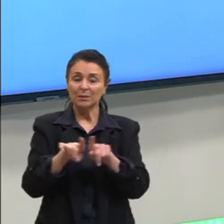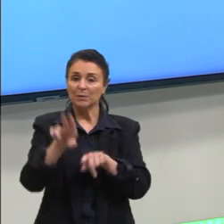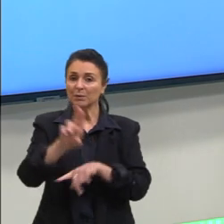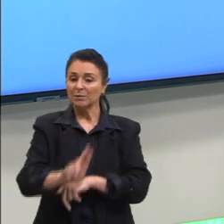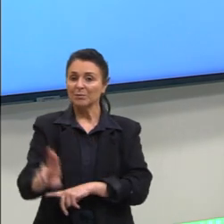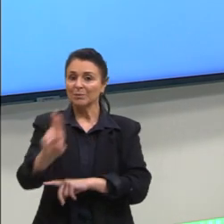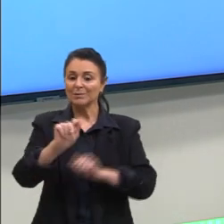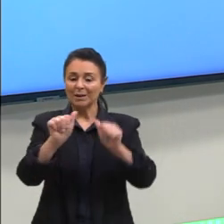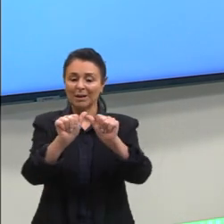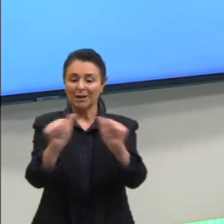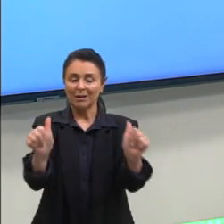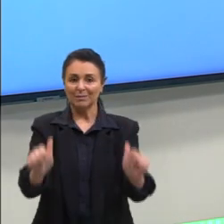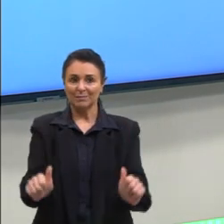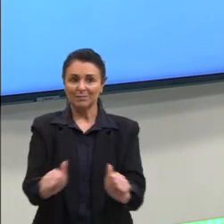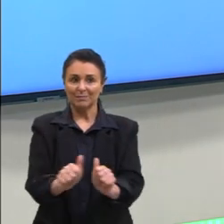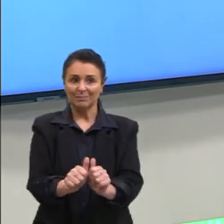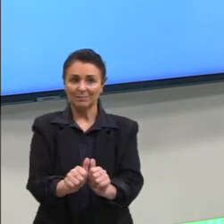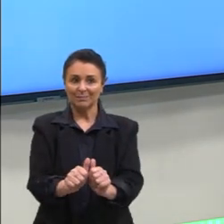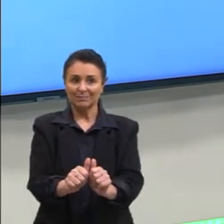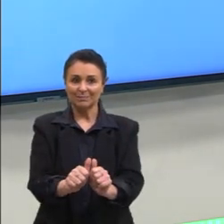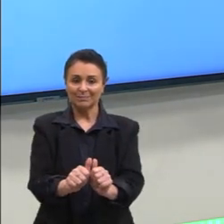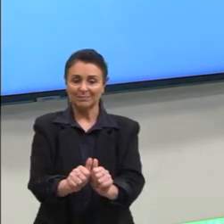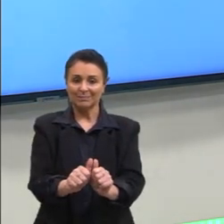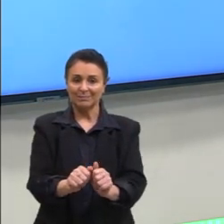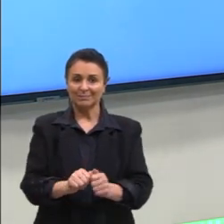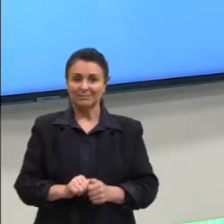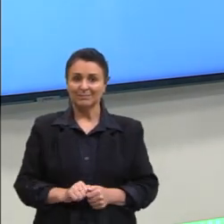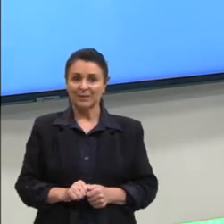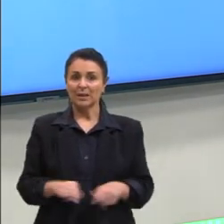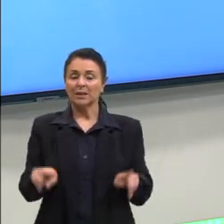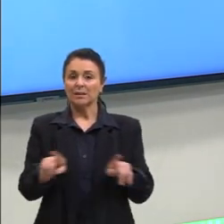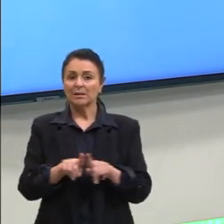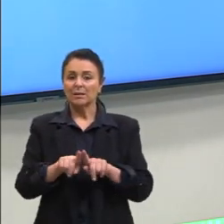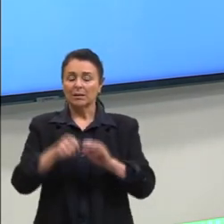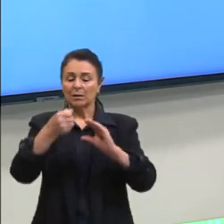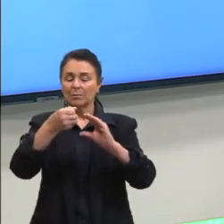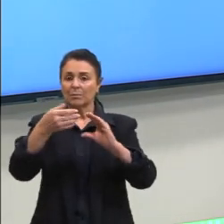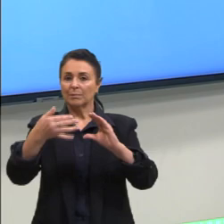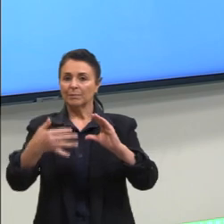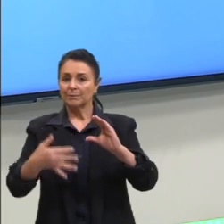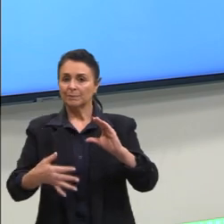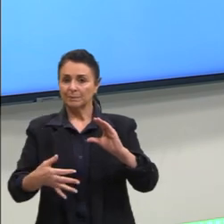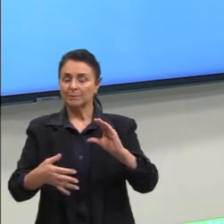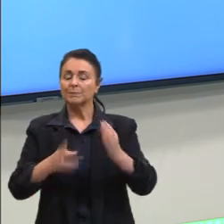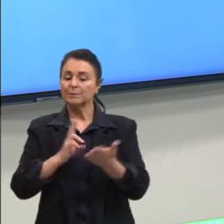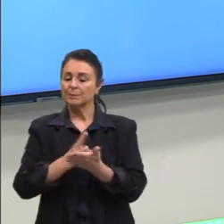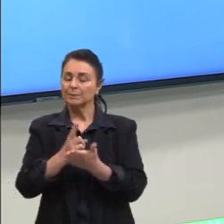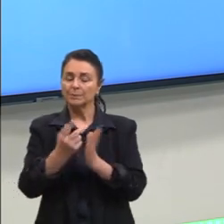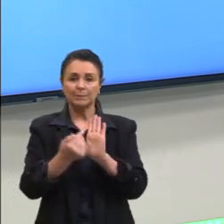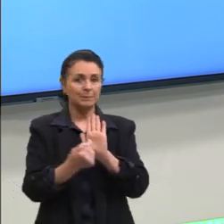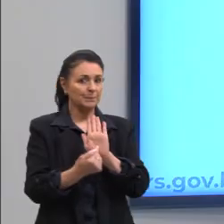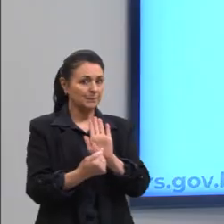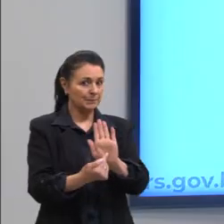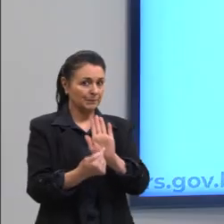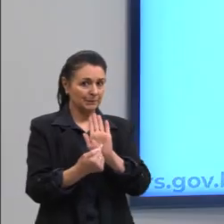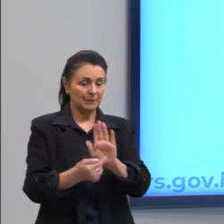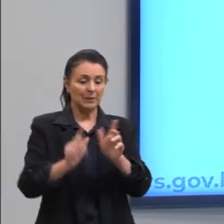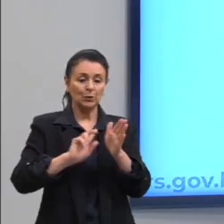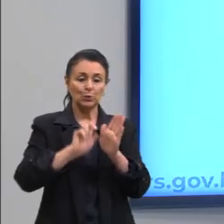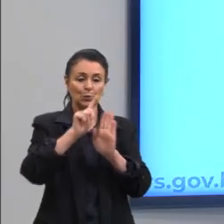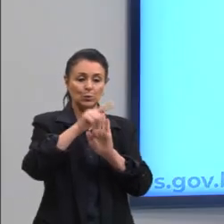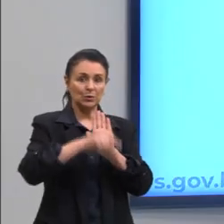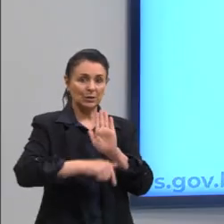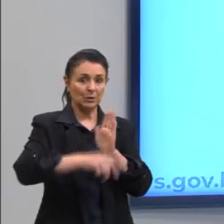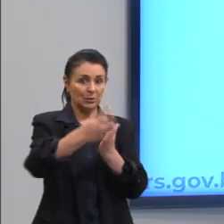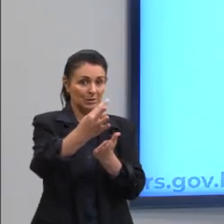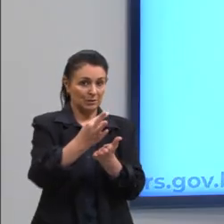a imagem, certo? e outra característica comum que existe dentro dos gêneros textuais